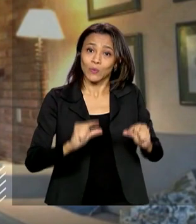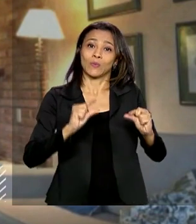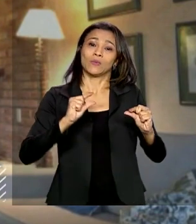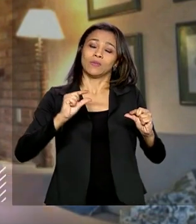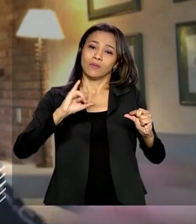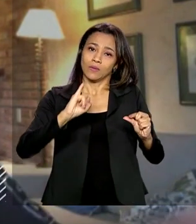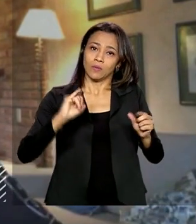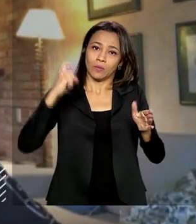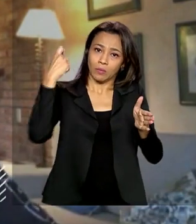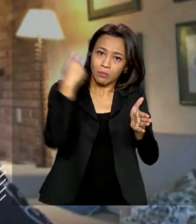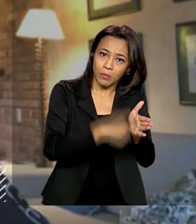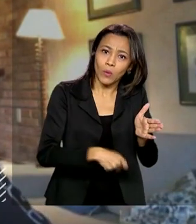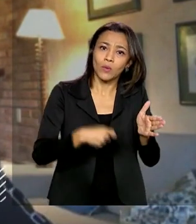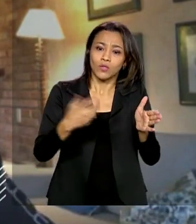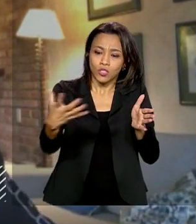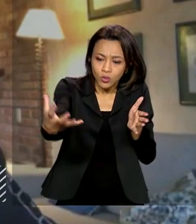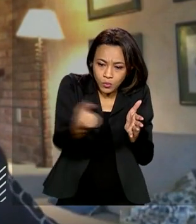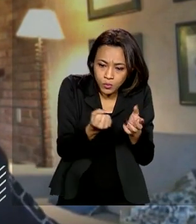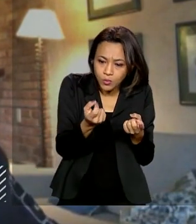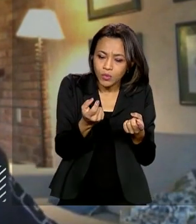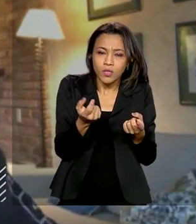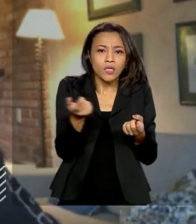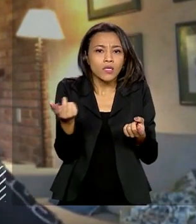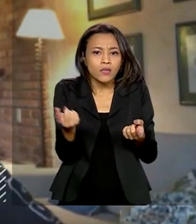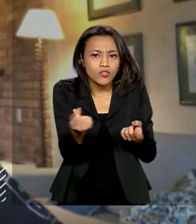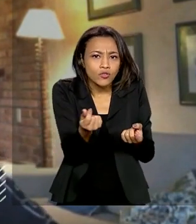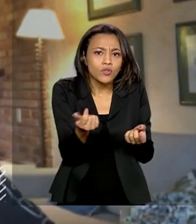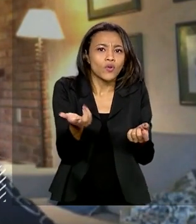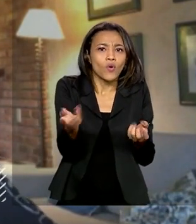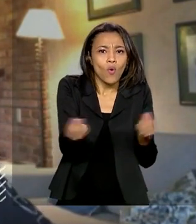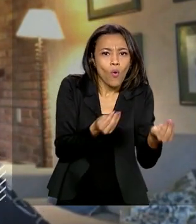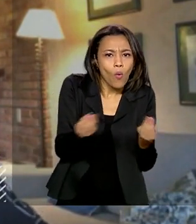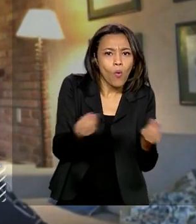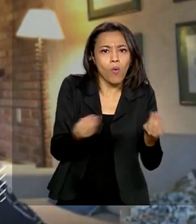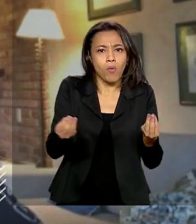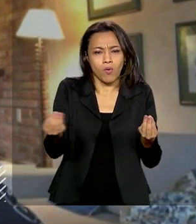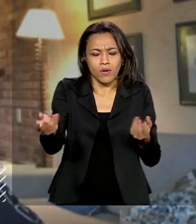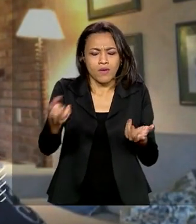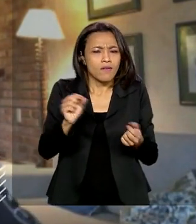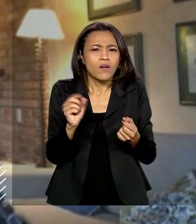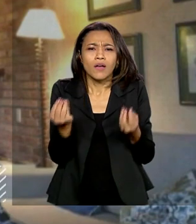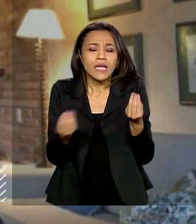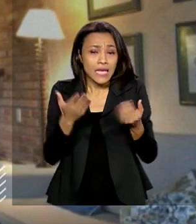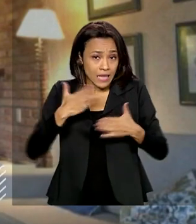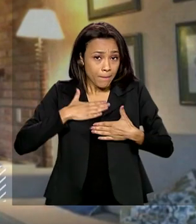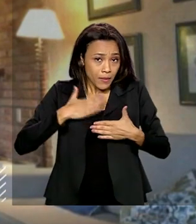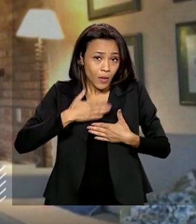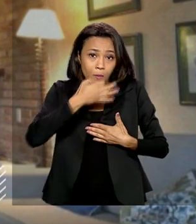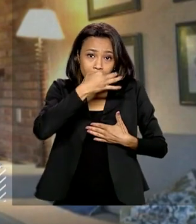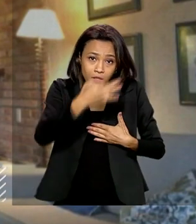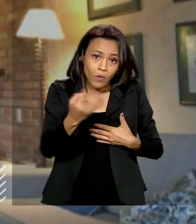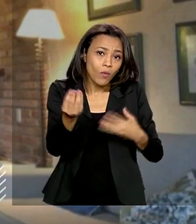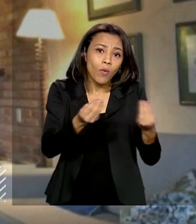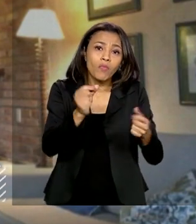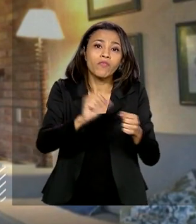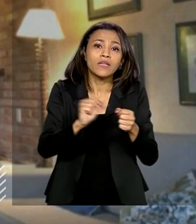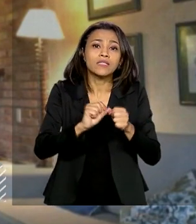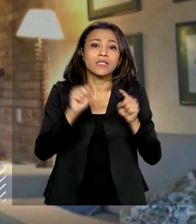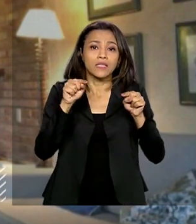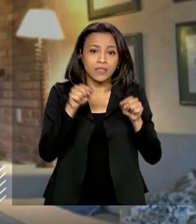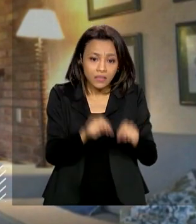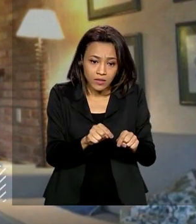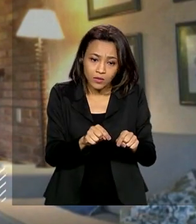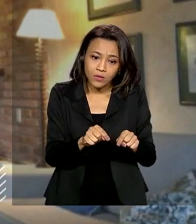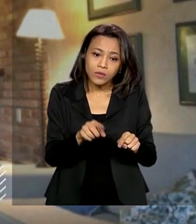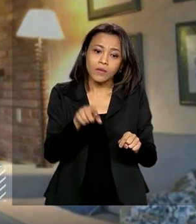processo de captura da transação. E a forma de se fazer isso, na minha opinião, é perseguir o dinheiro.